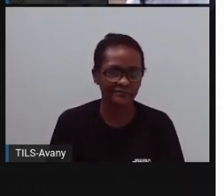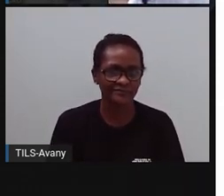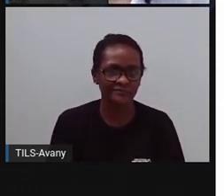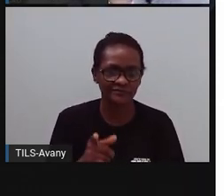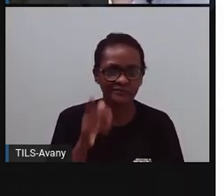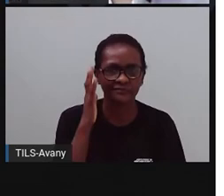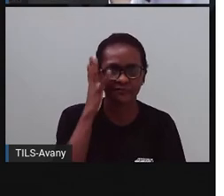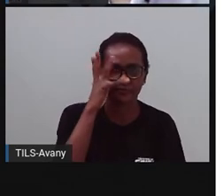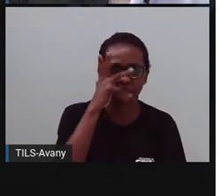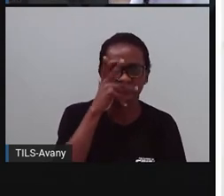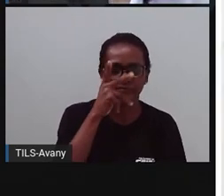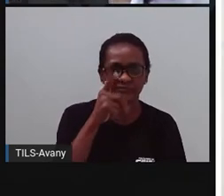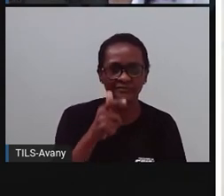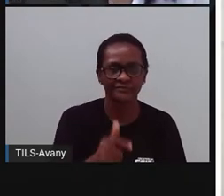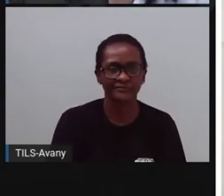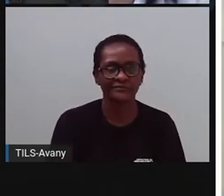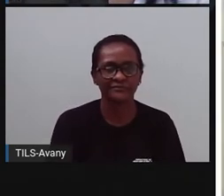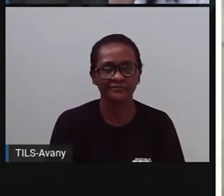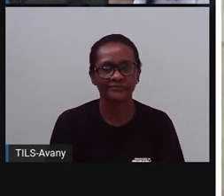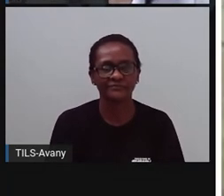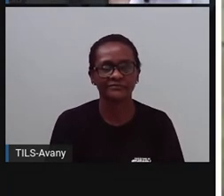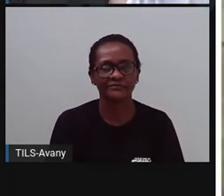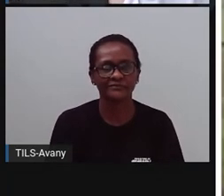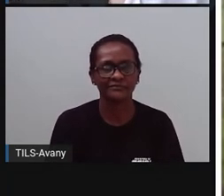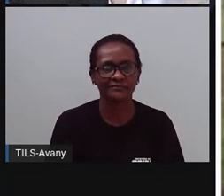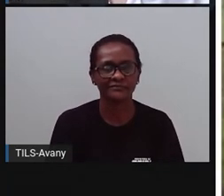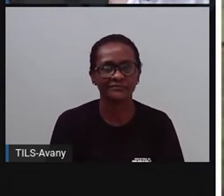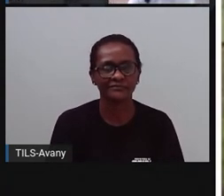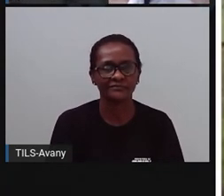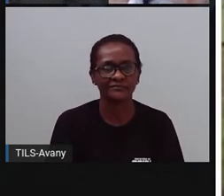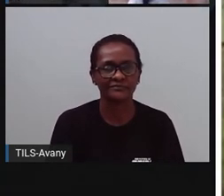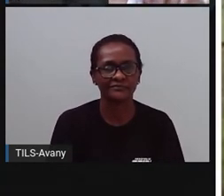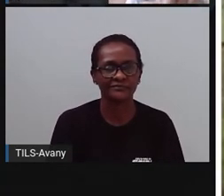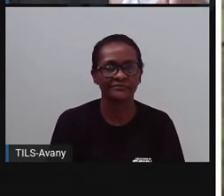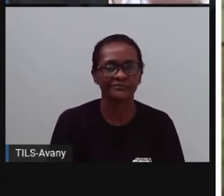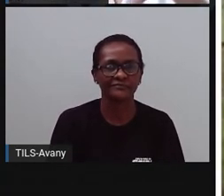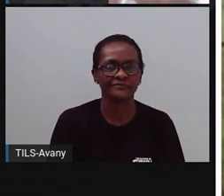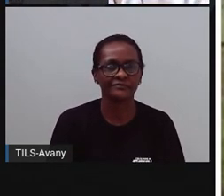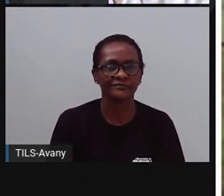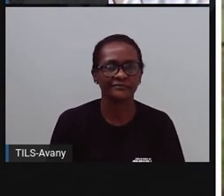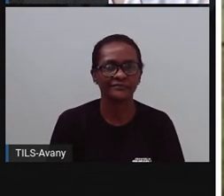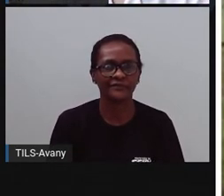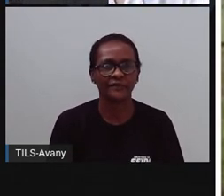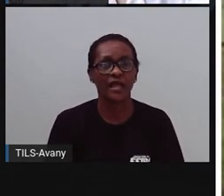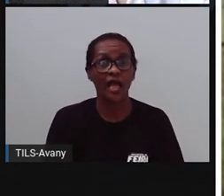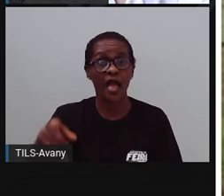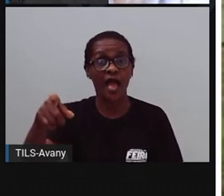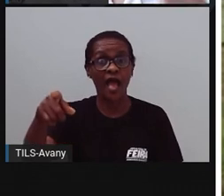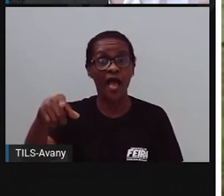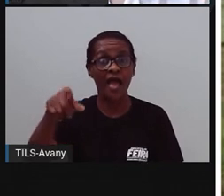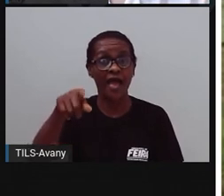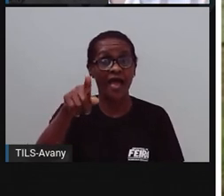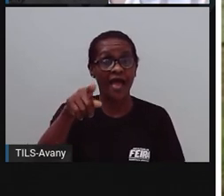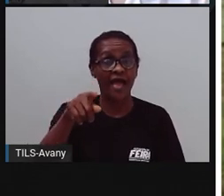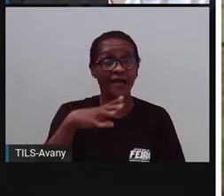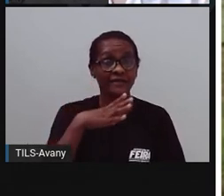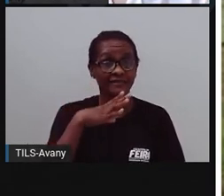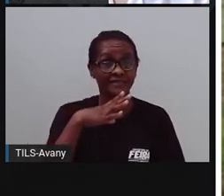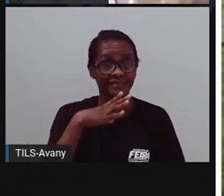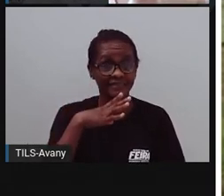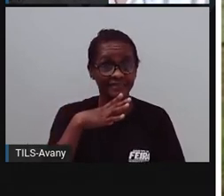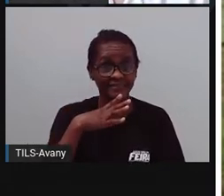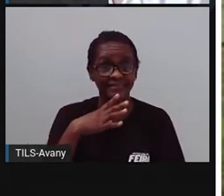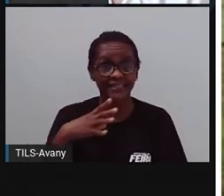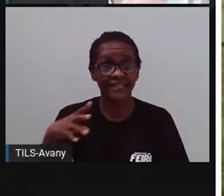ir no Cuca. A PROA acha lindo o Cuca. Outro museu, ó. Lembra que a PROA falou do Museu de Zoologia, que fica na